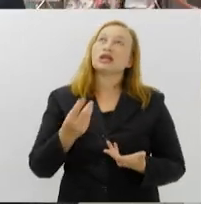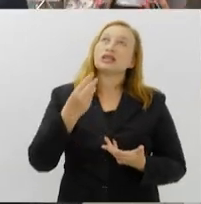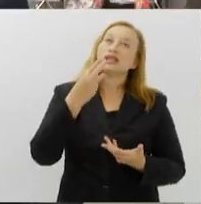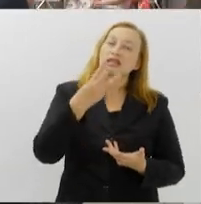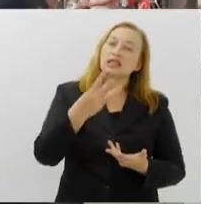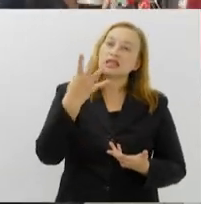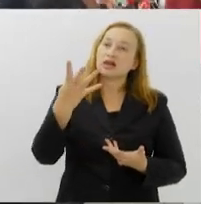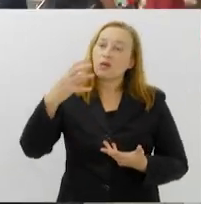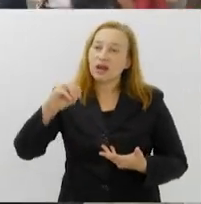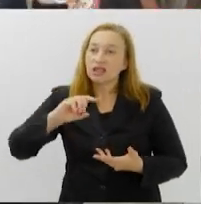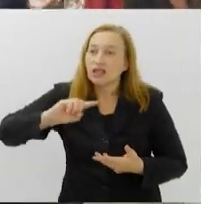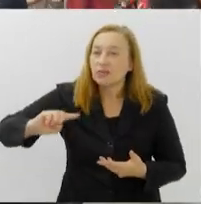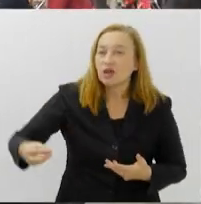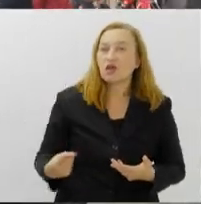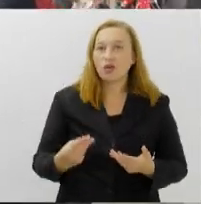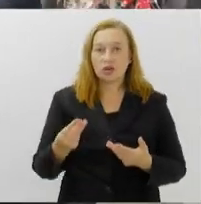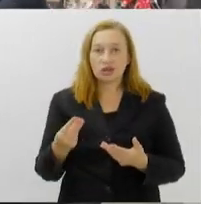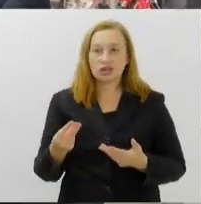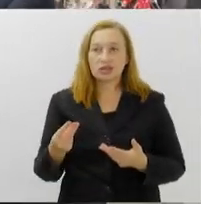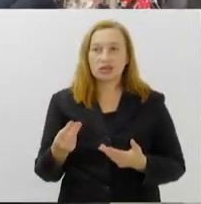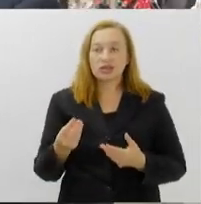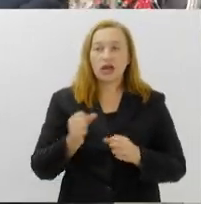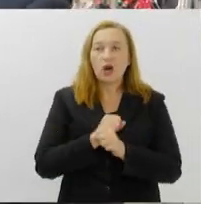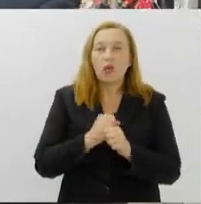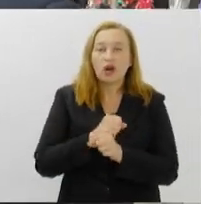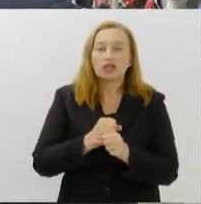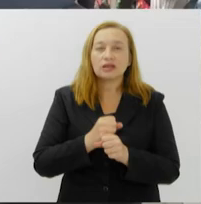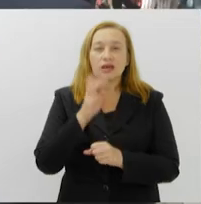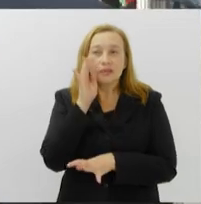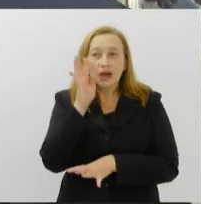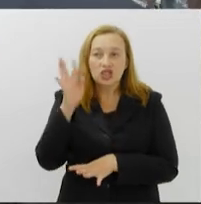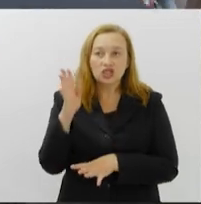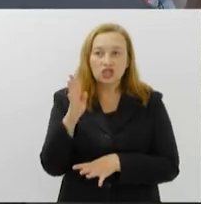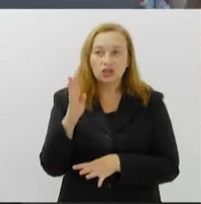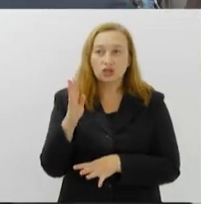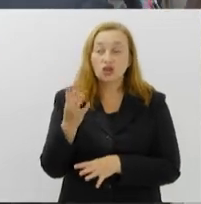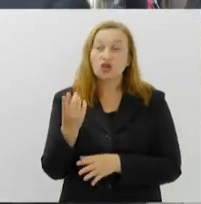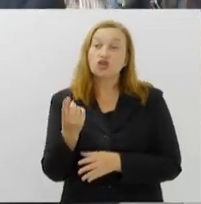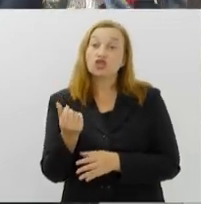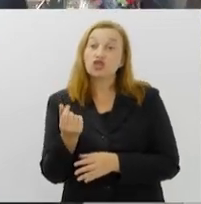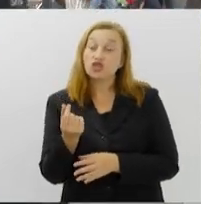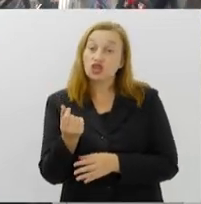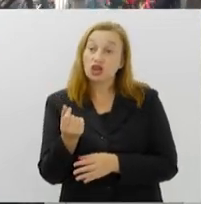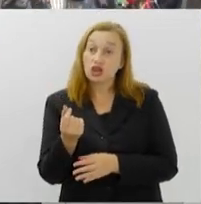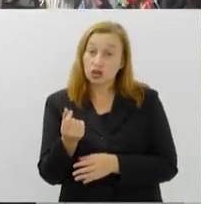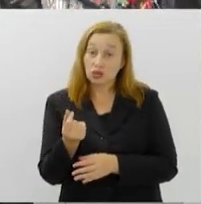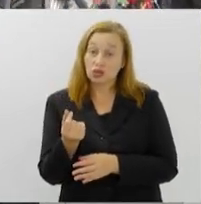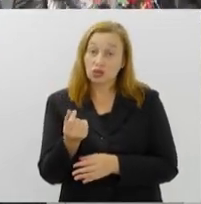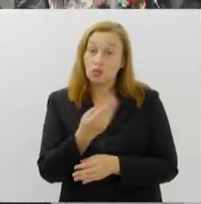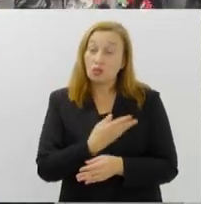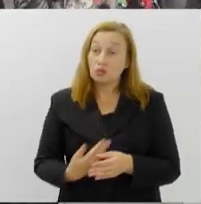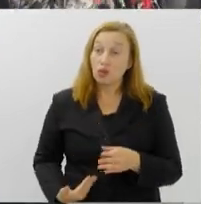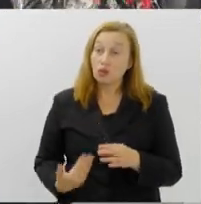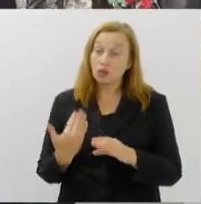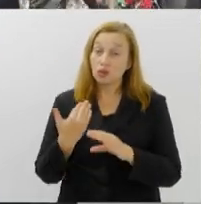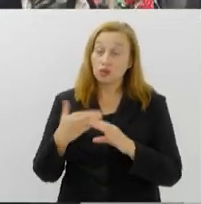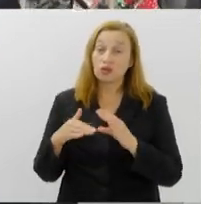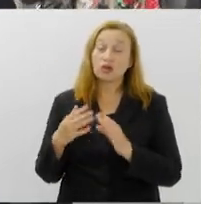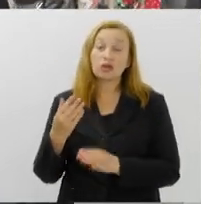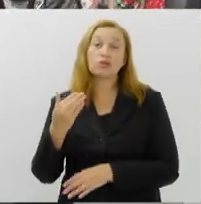ao ano de faturamento bruto. Imagina o que vai para os cofres públicos. Então, a gente tem uma expressão muito grande